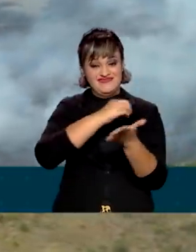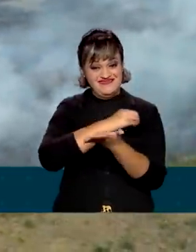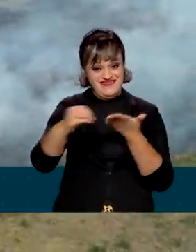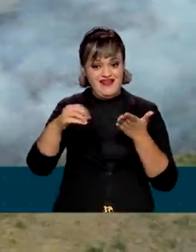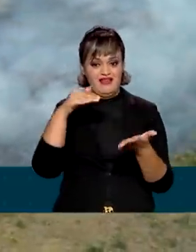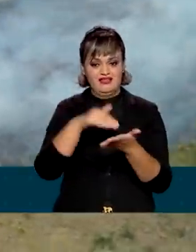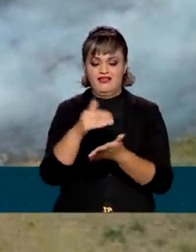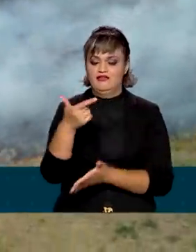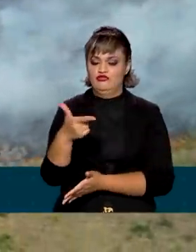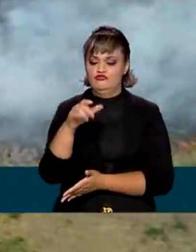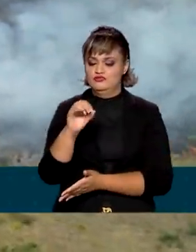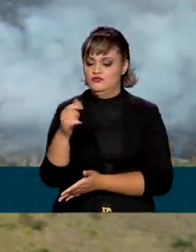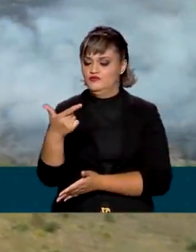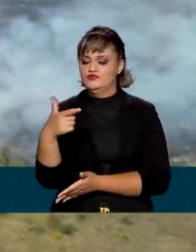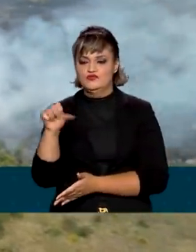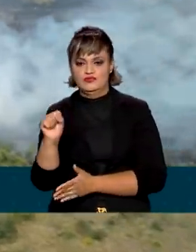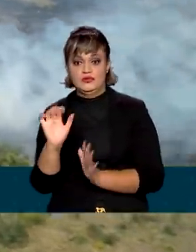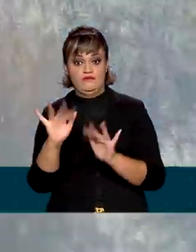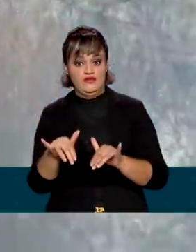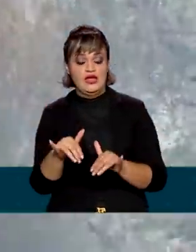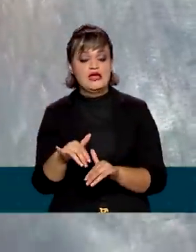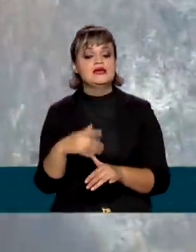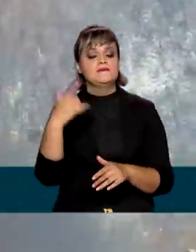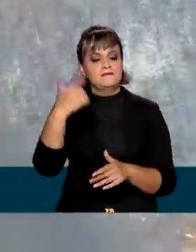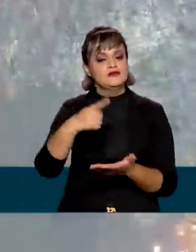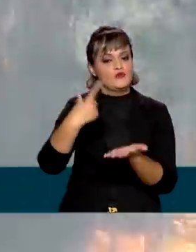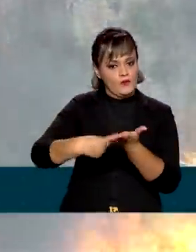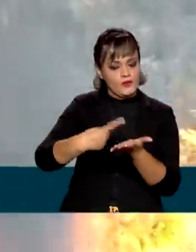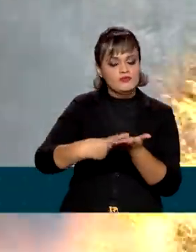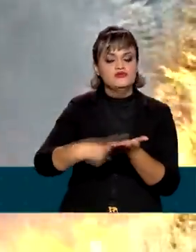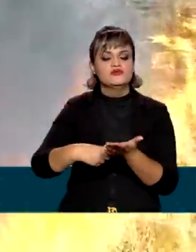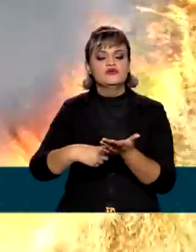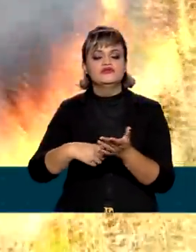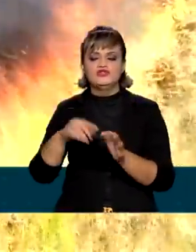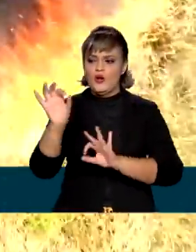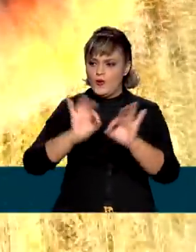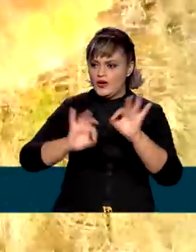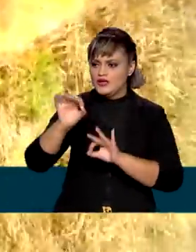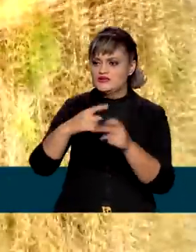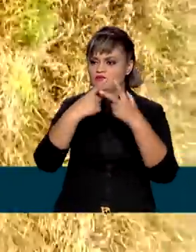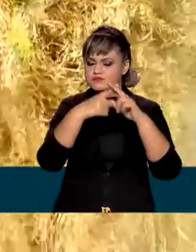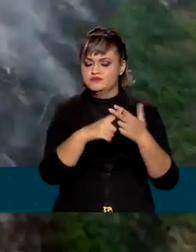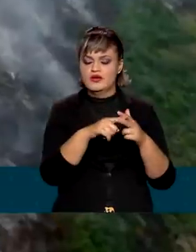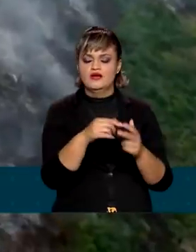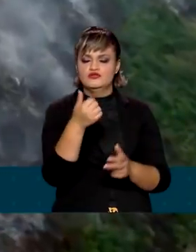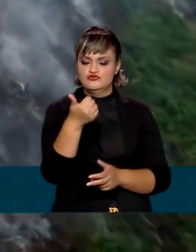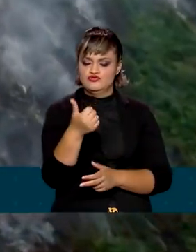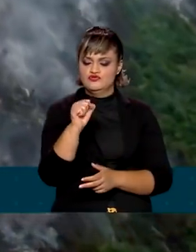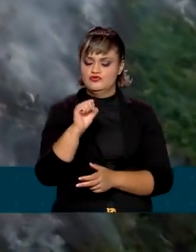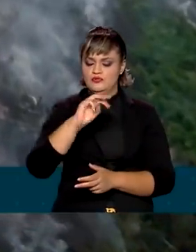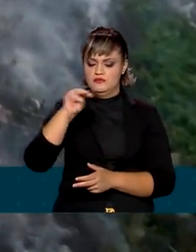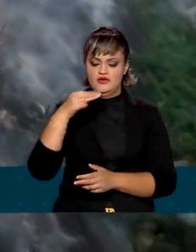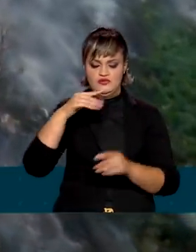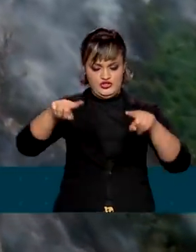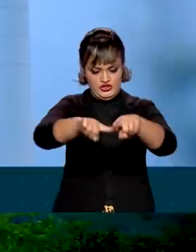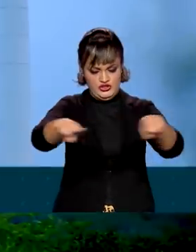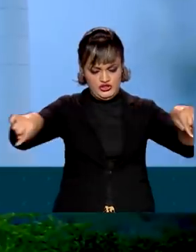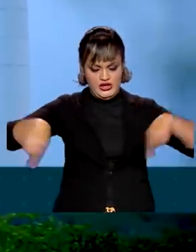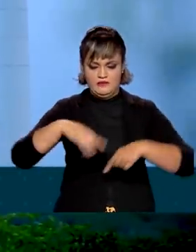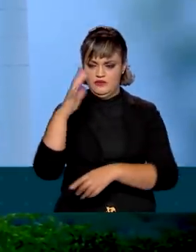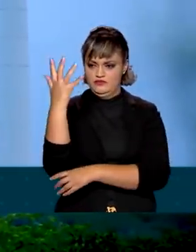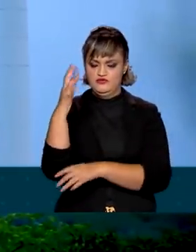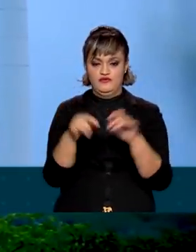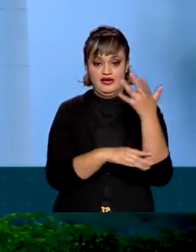2028. Além disso, o Brasil também se comprometeu em restaurar e reflorestar 18 milhões de hectares de florestas até 2030.